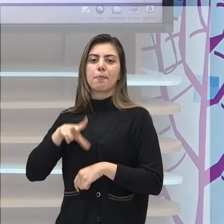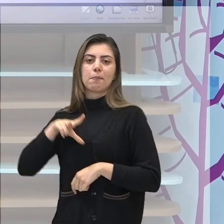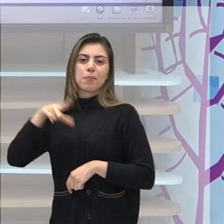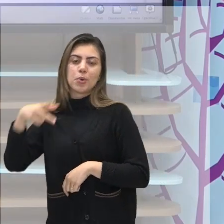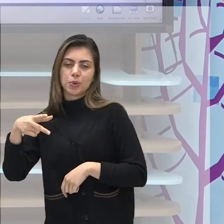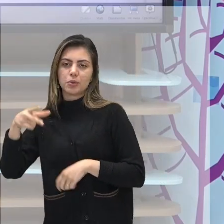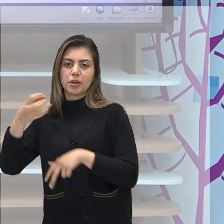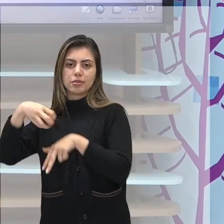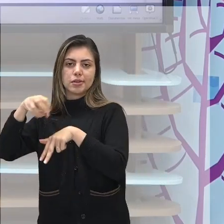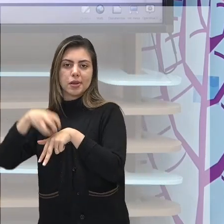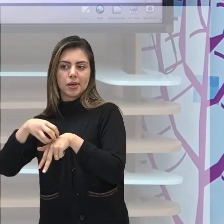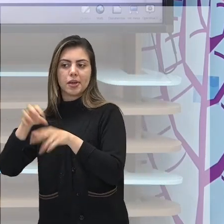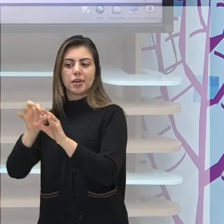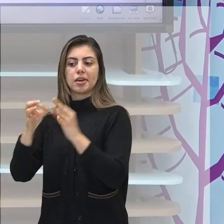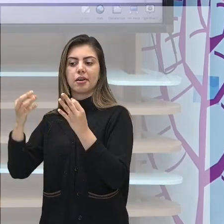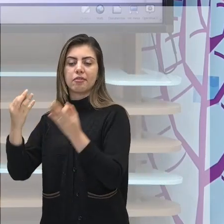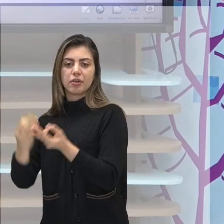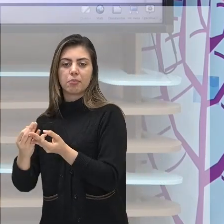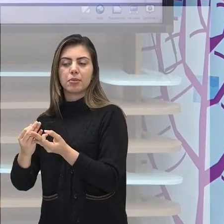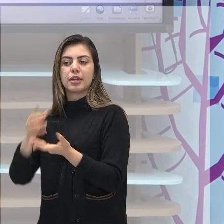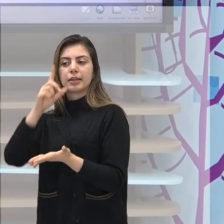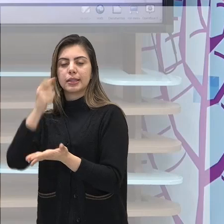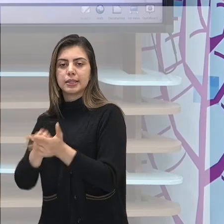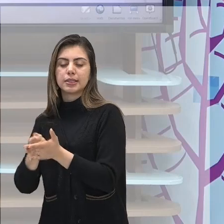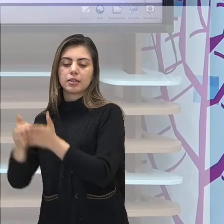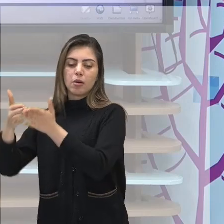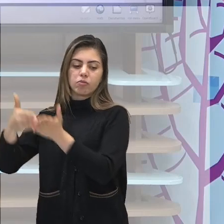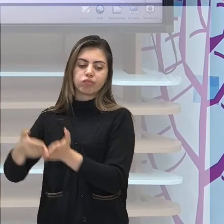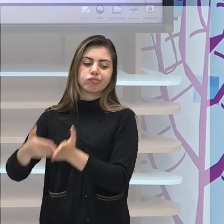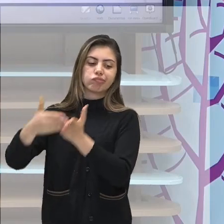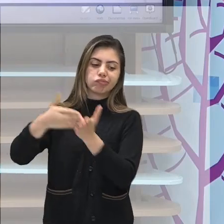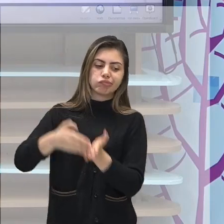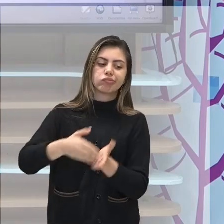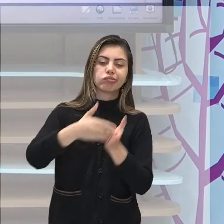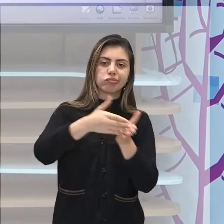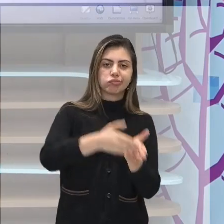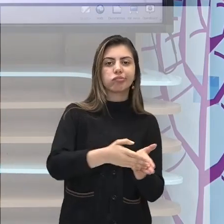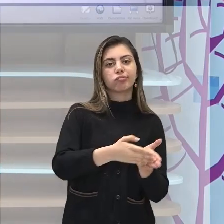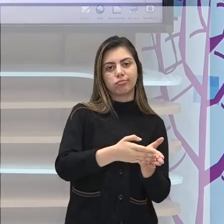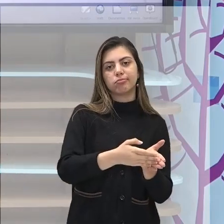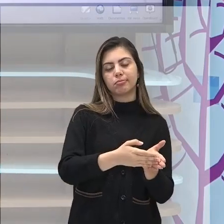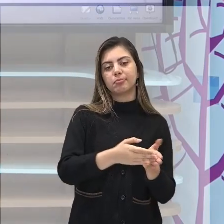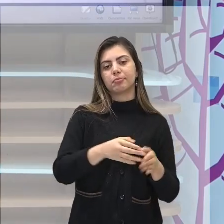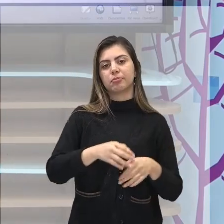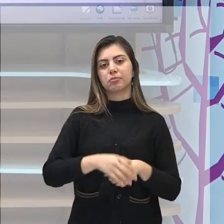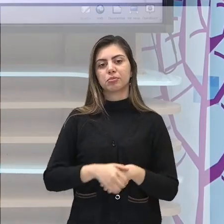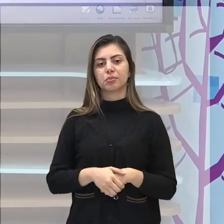entre em embarcações e atravesse o oceano.